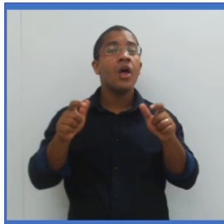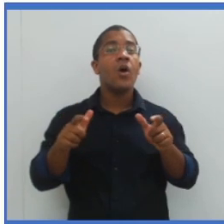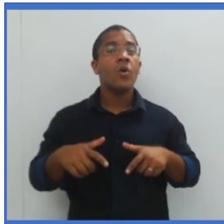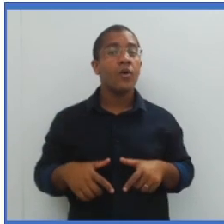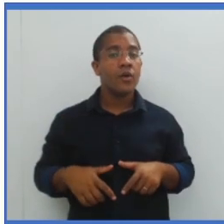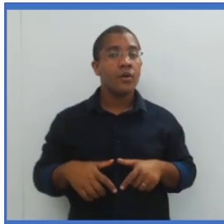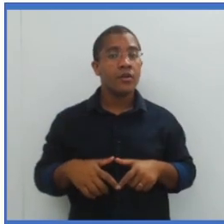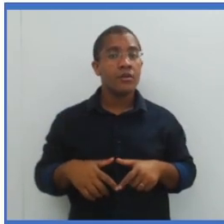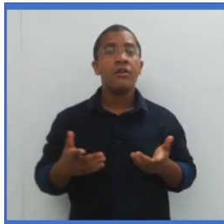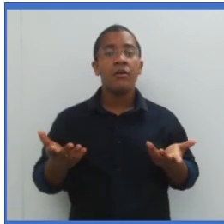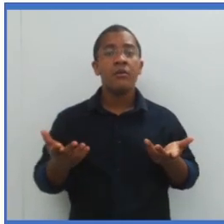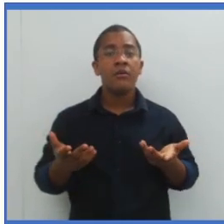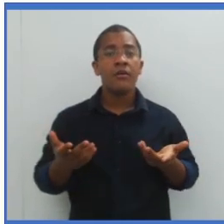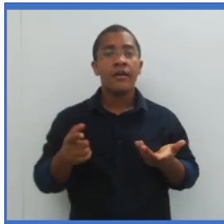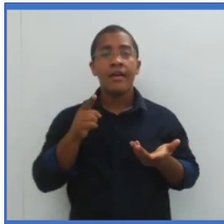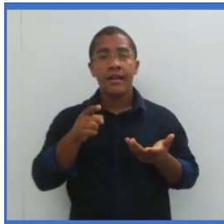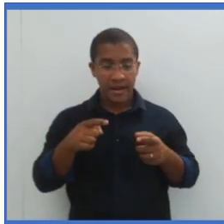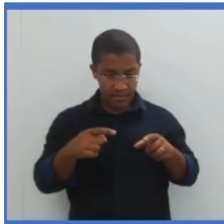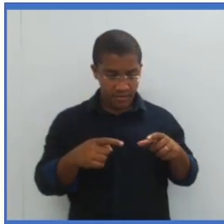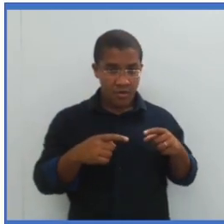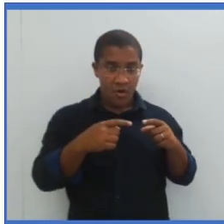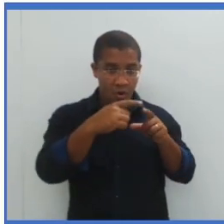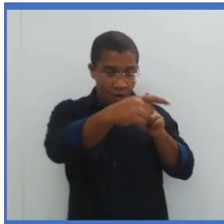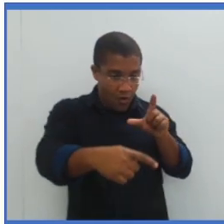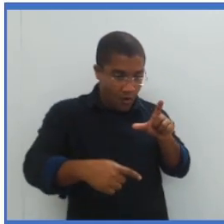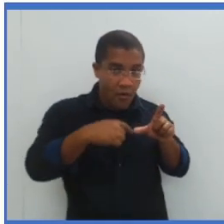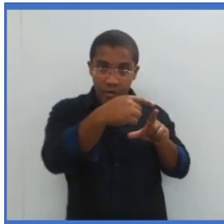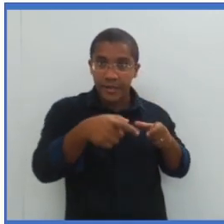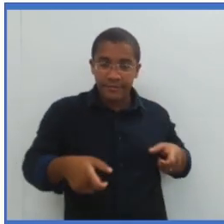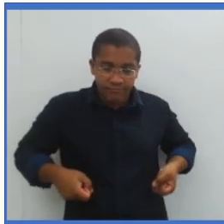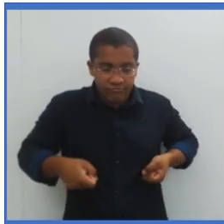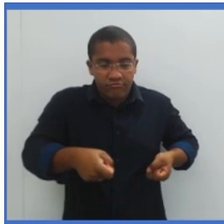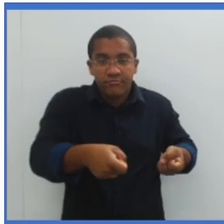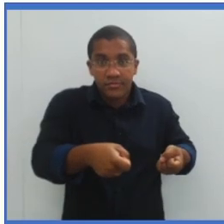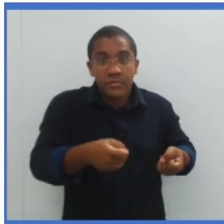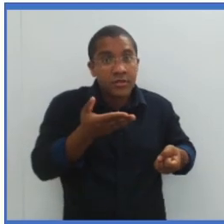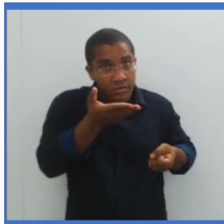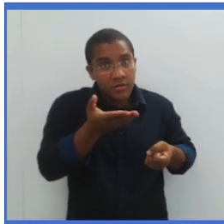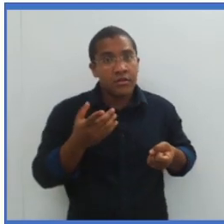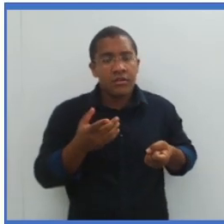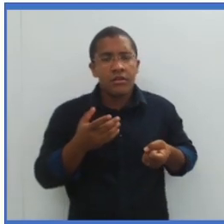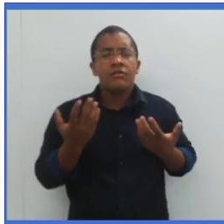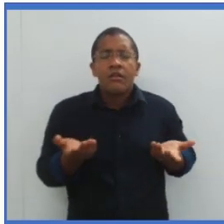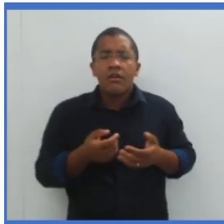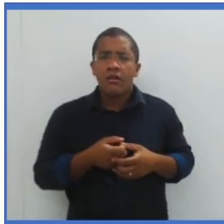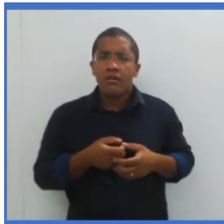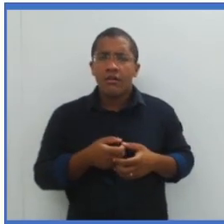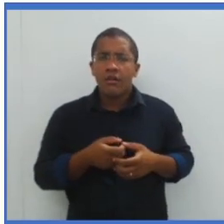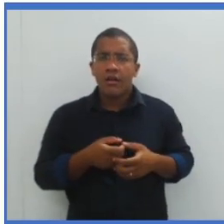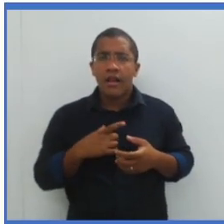ponto de apoio. Qual seria a roda do carro de mão? Está aí. E aí?